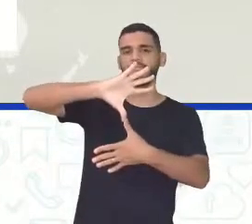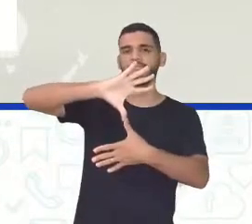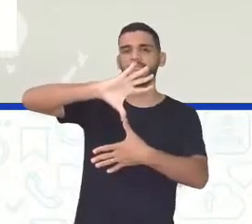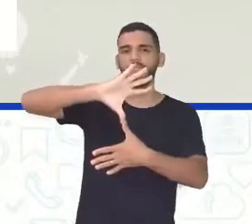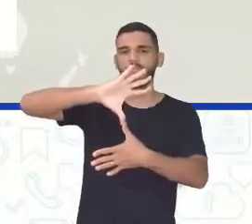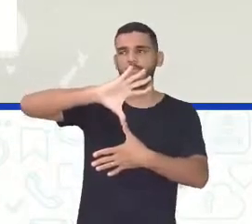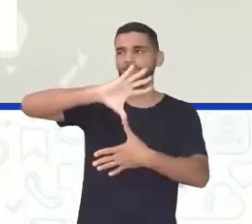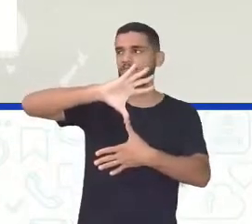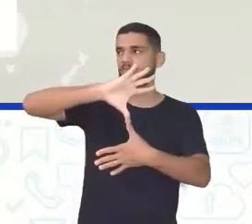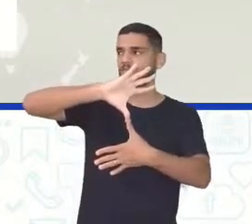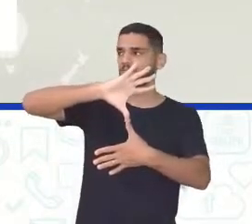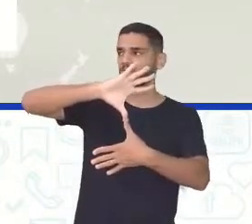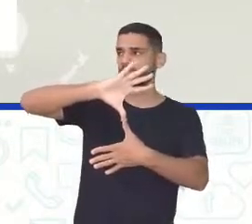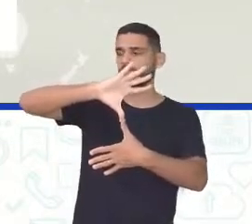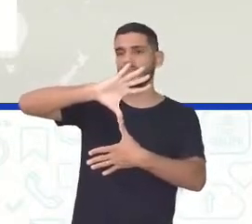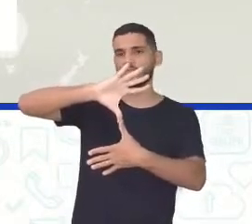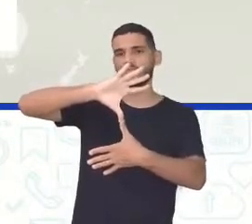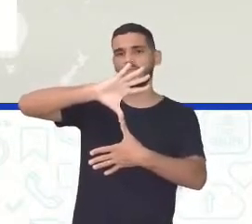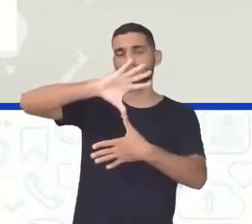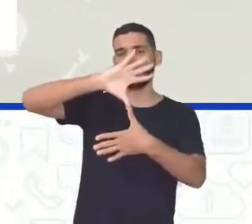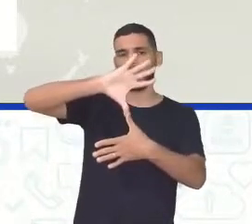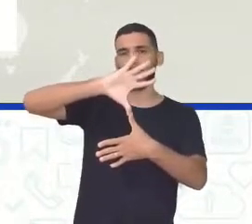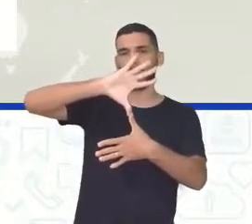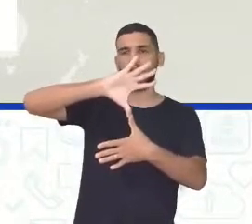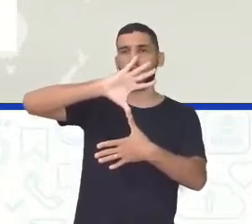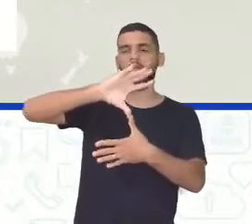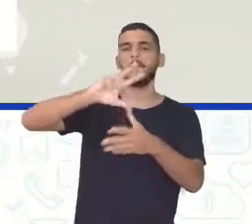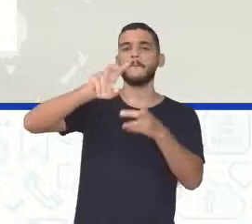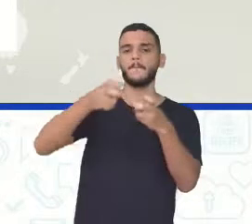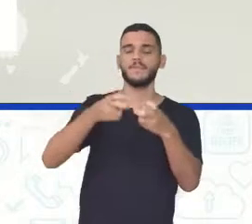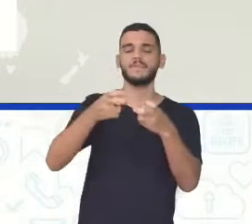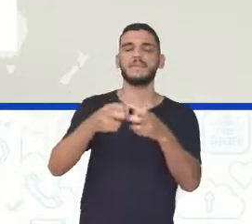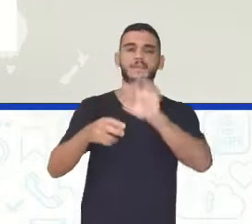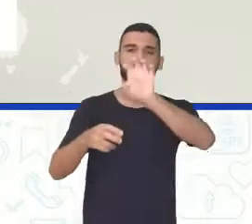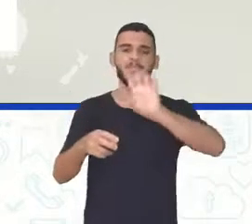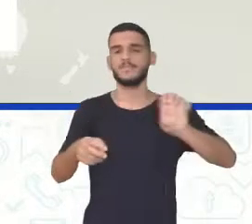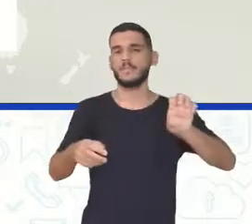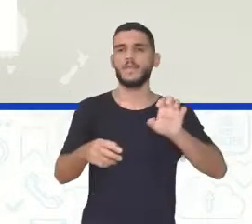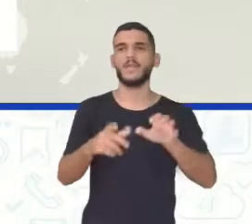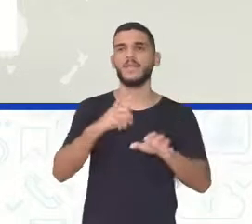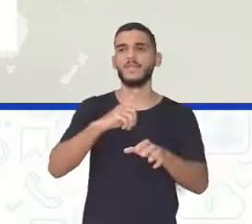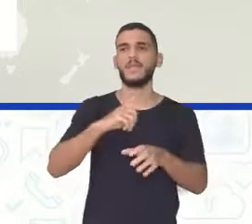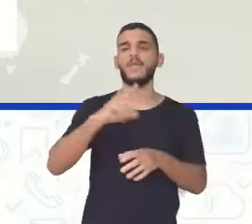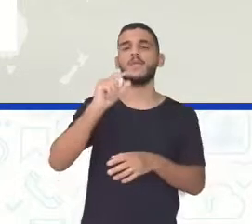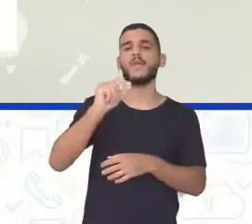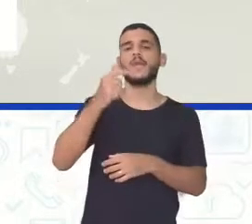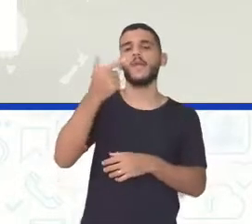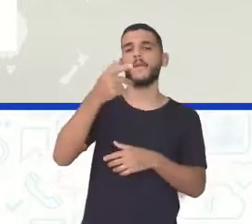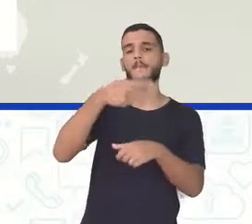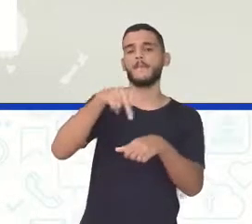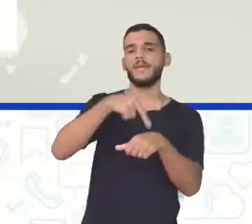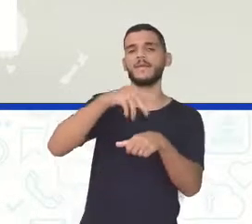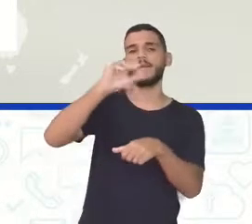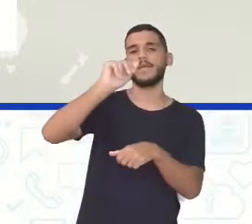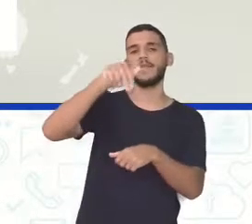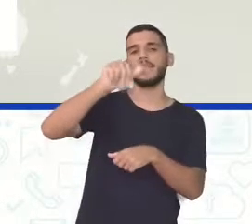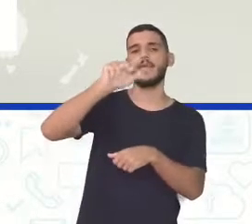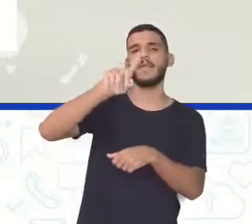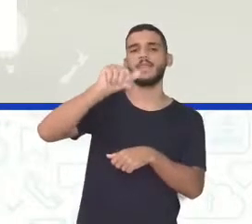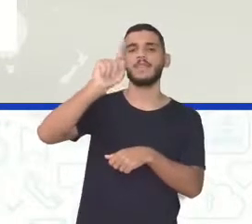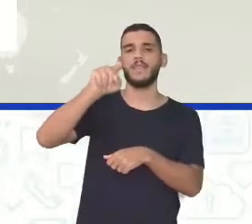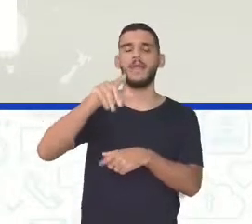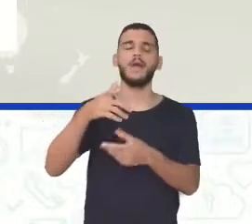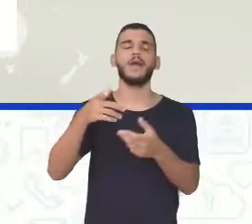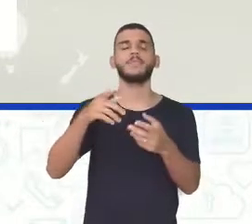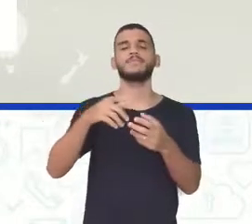né Você vê aí, bem lá do seu lado esquerdo do monitor Você vê o Canadá, Estados Unidos e o